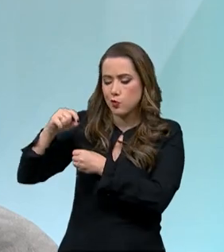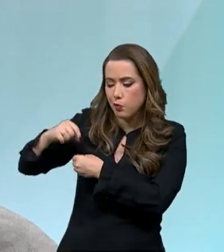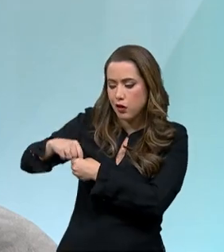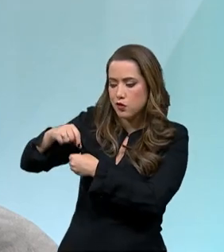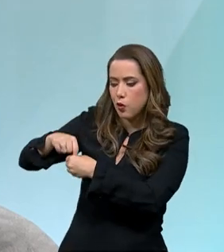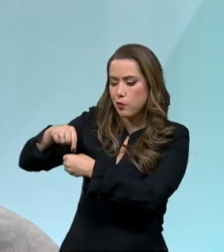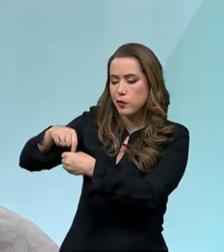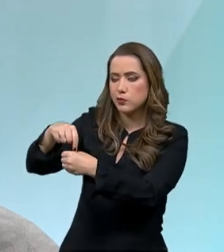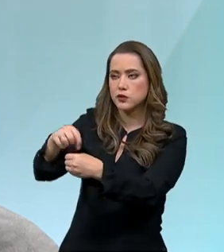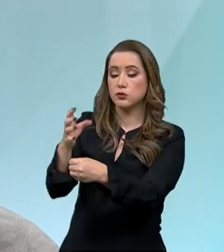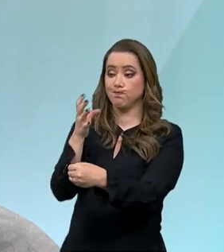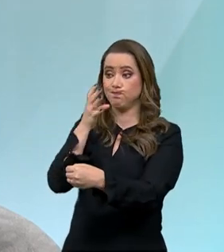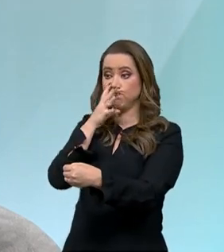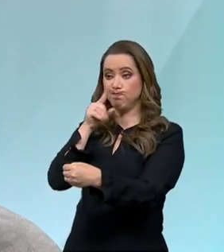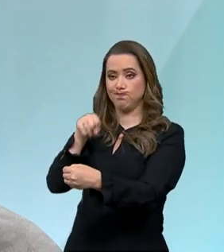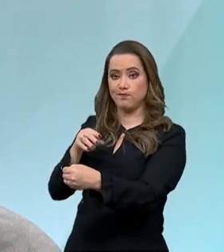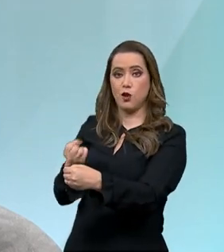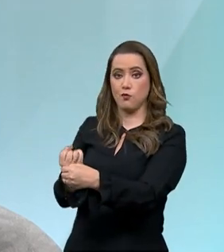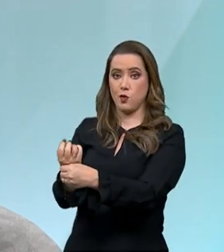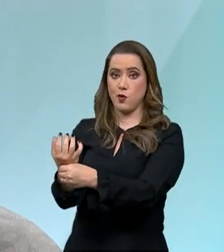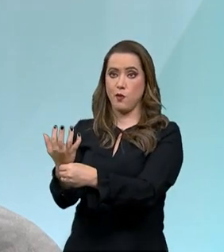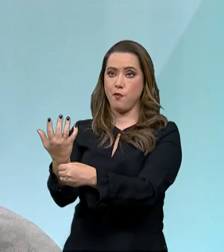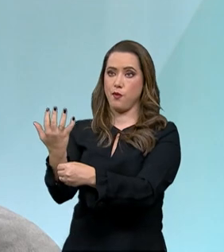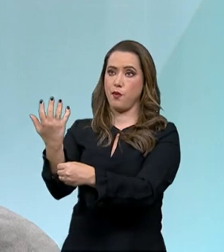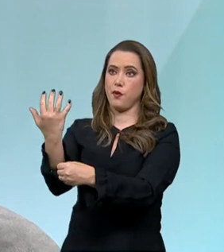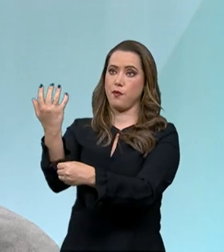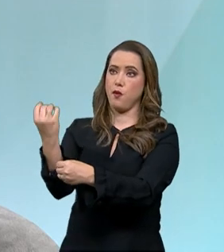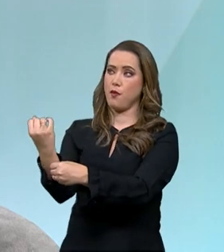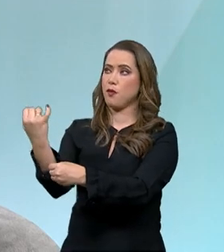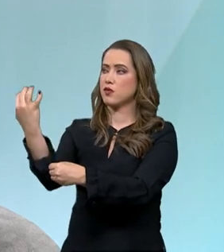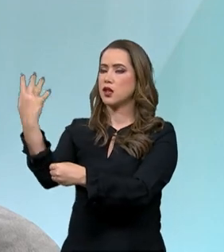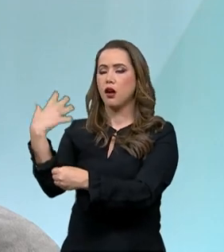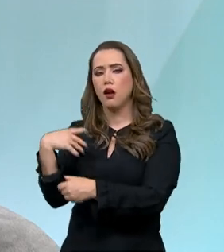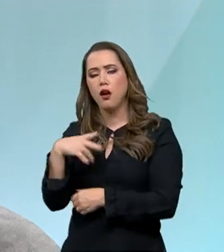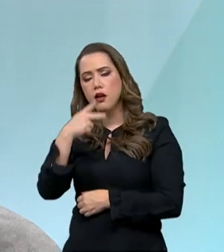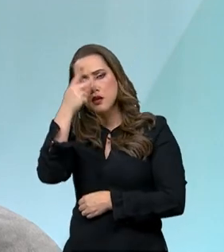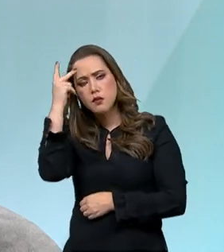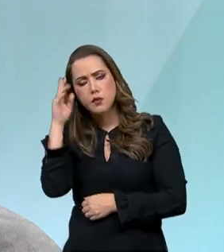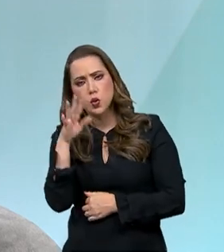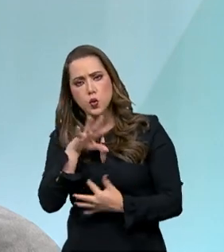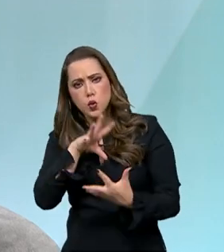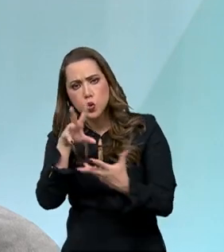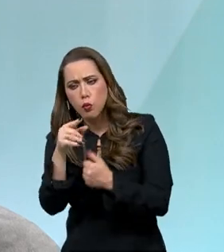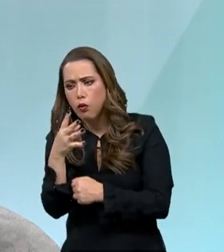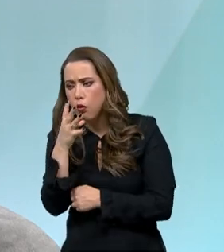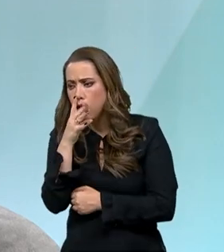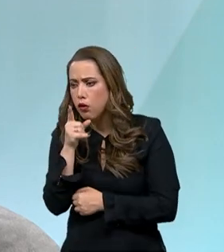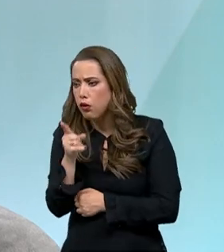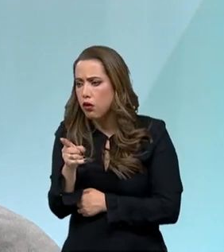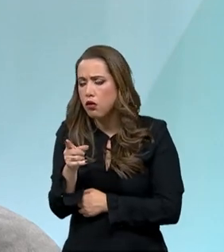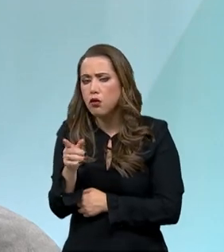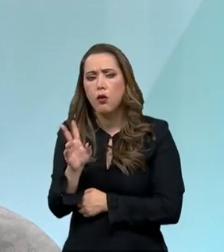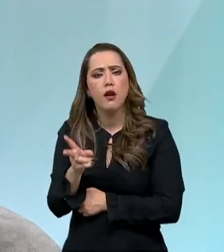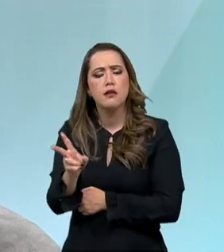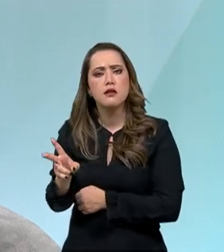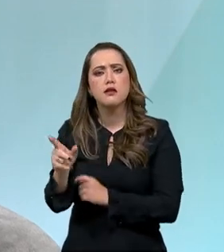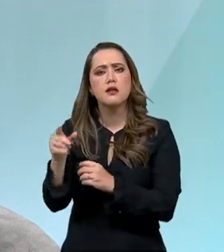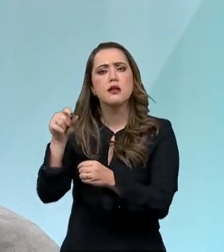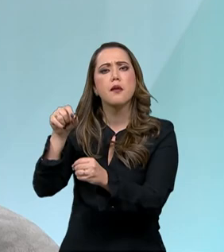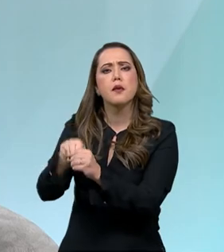impressiona as pessoas no mundo, que conhecem o trigo produzido em regiões frias, né?